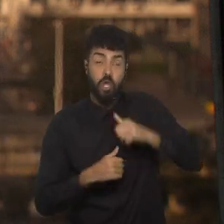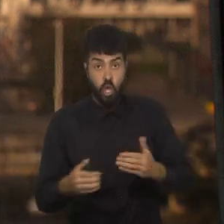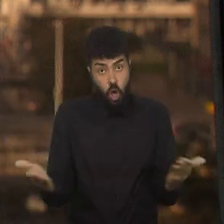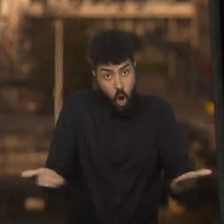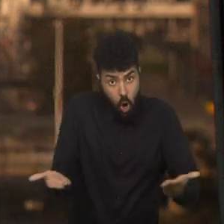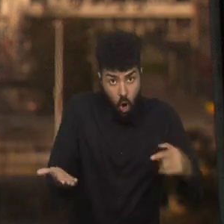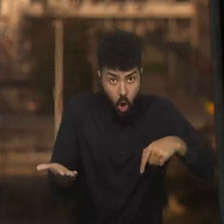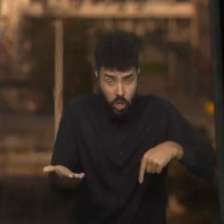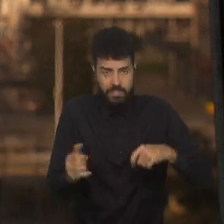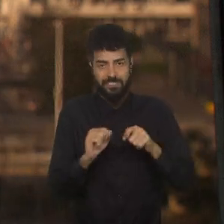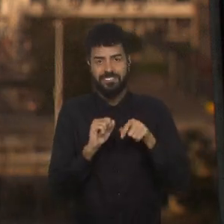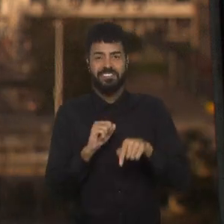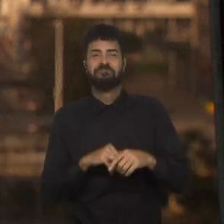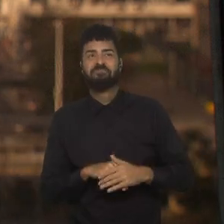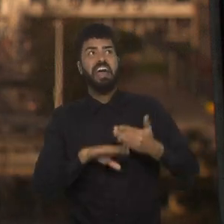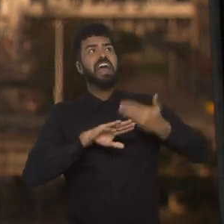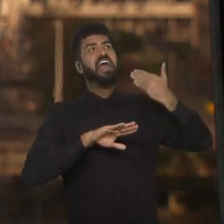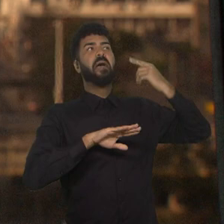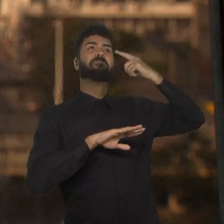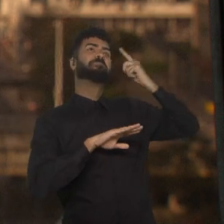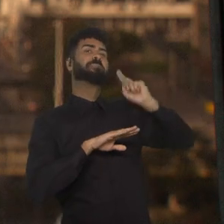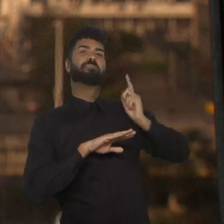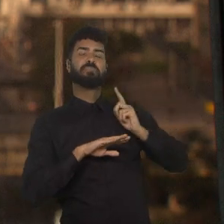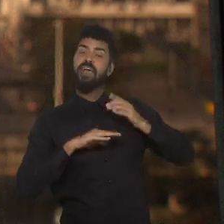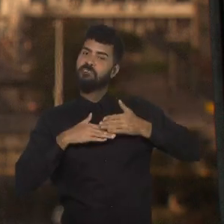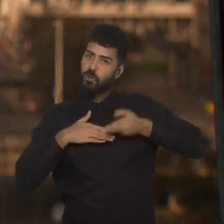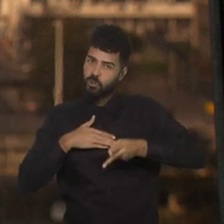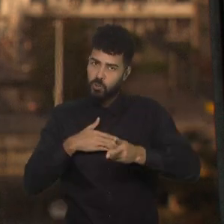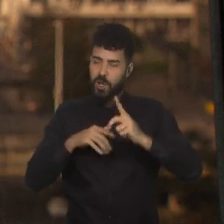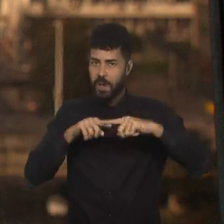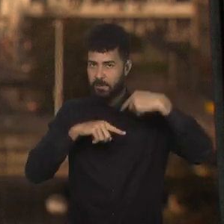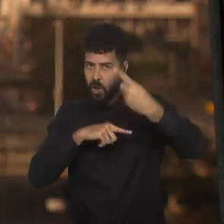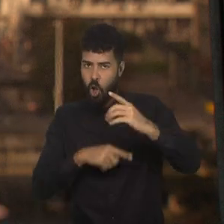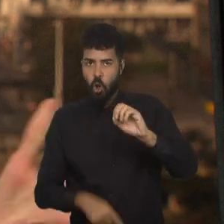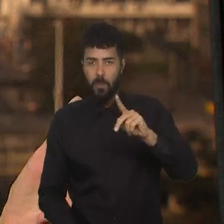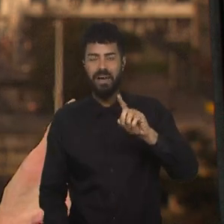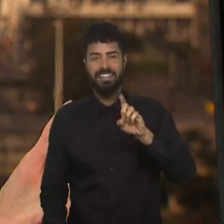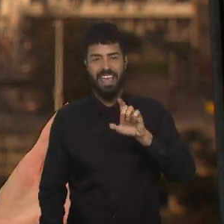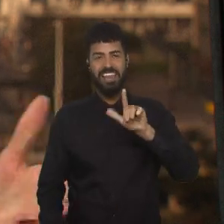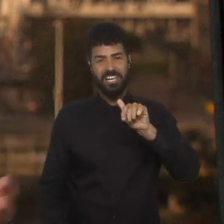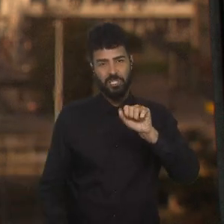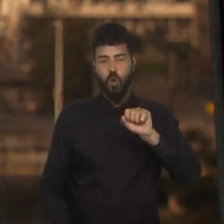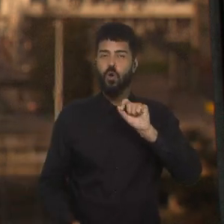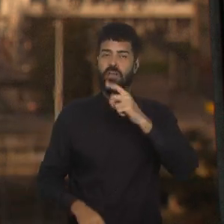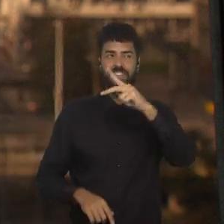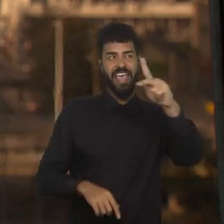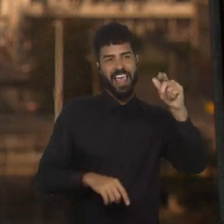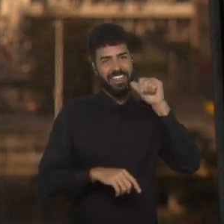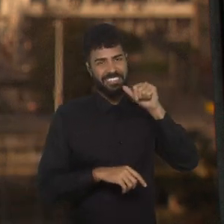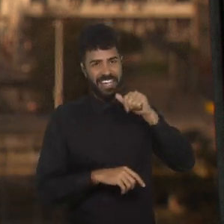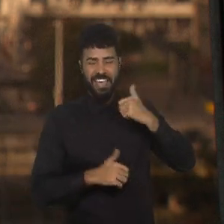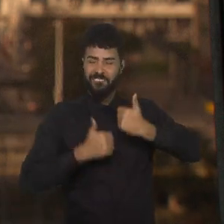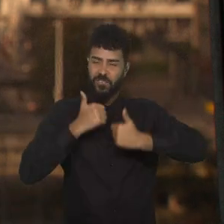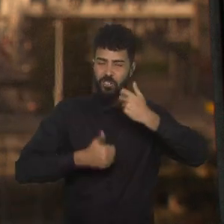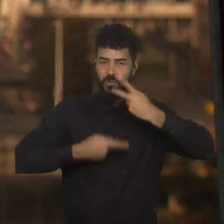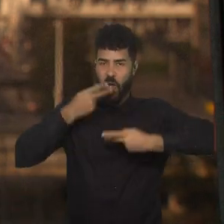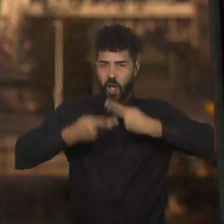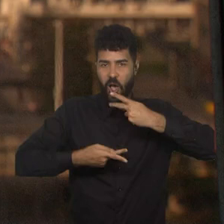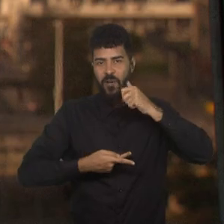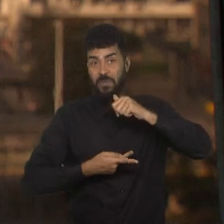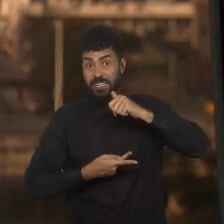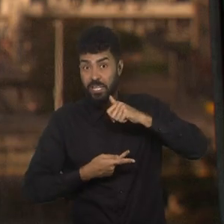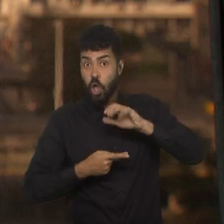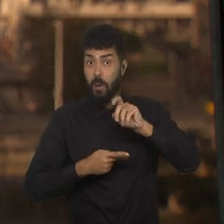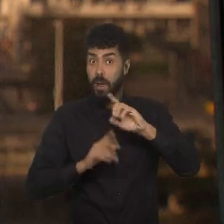e a gente vai continuar, continue com a gente também no próximo Copa delas, para a gente falar mais do futebol feminino, da Copa do